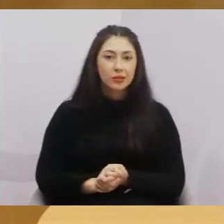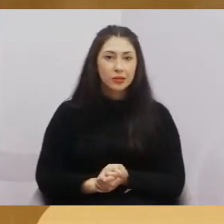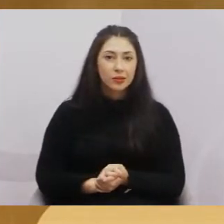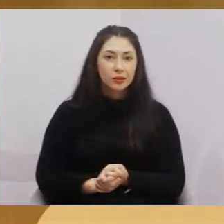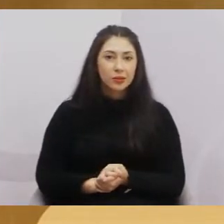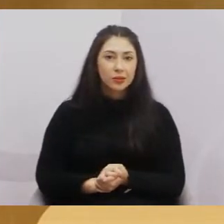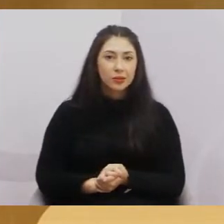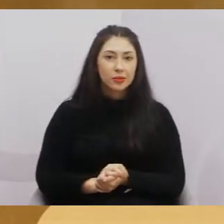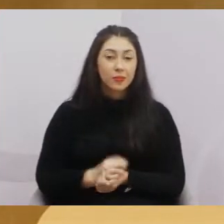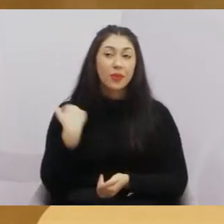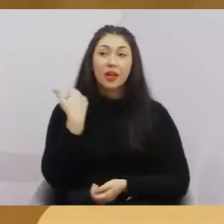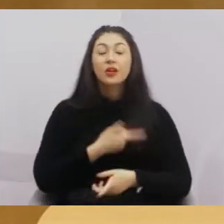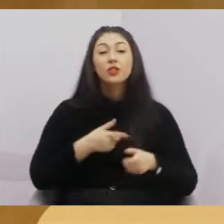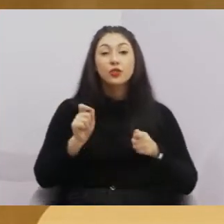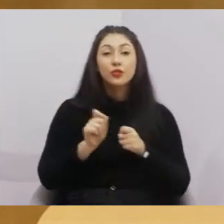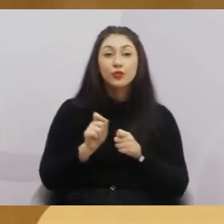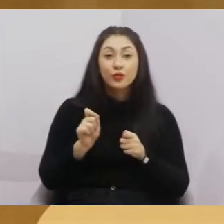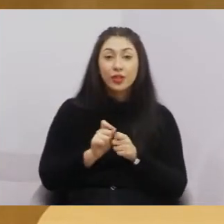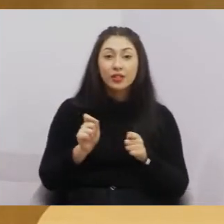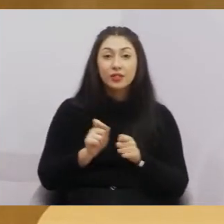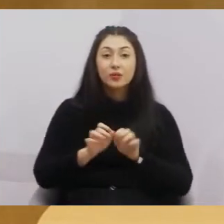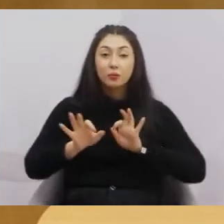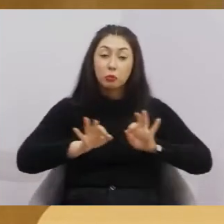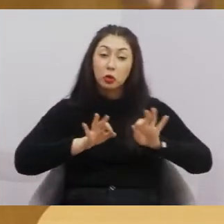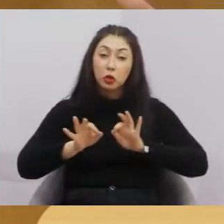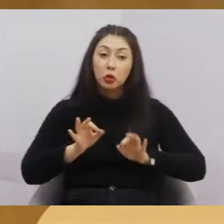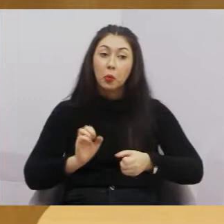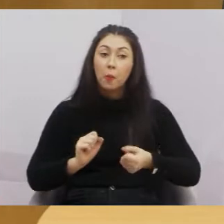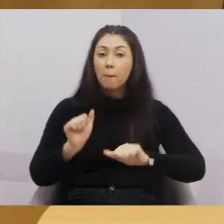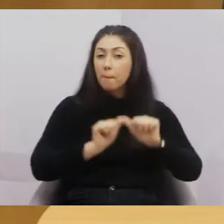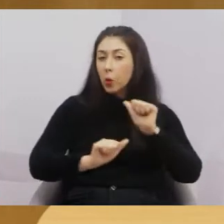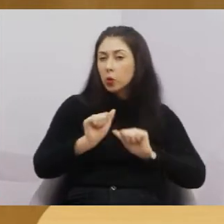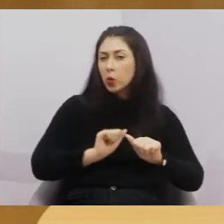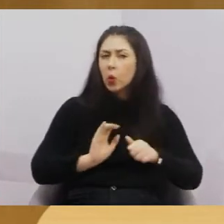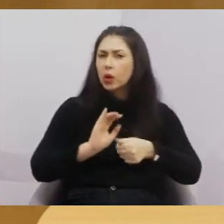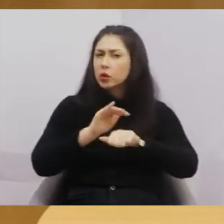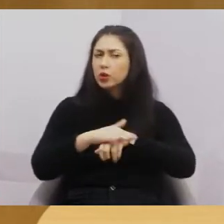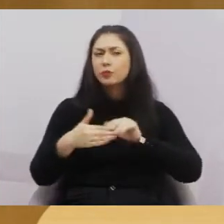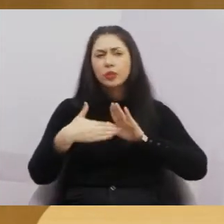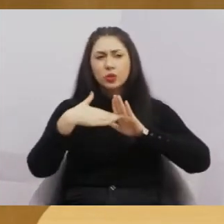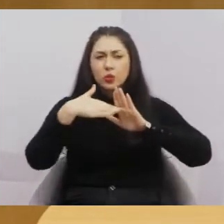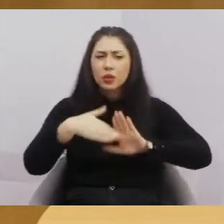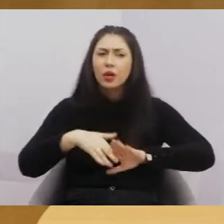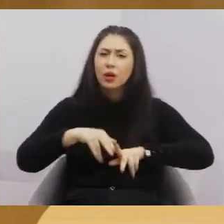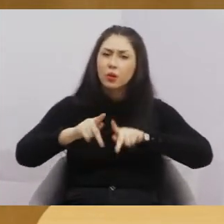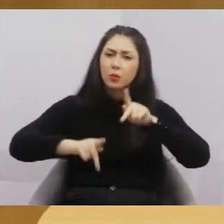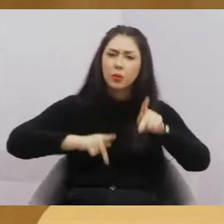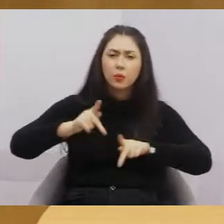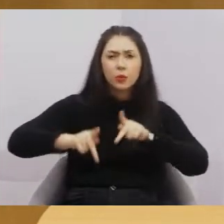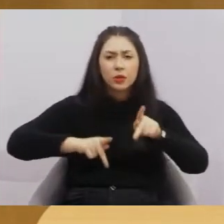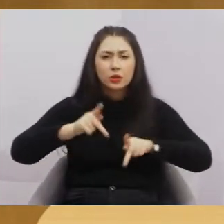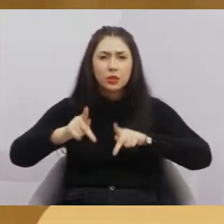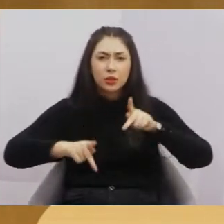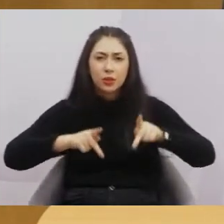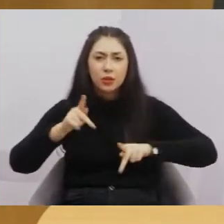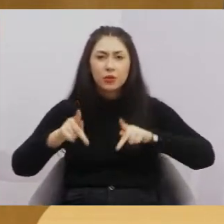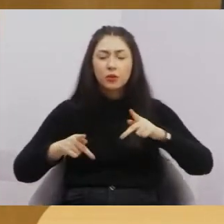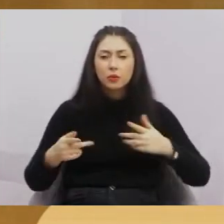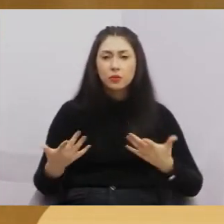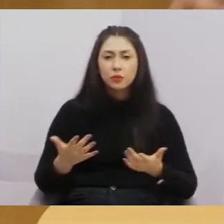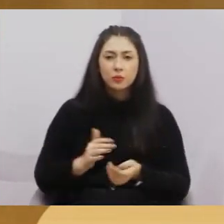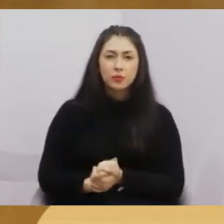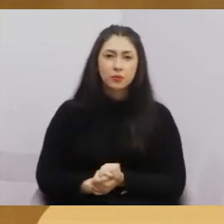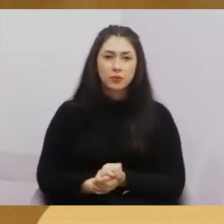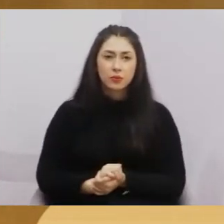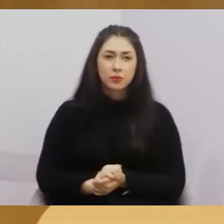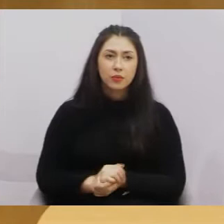fez esse projeto trazendo para a noite, para atender, assim, uma demanda grande da população. E, na época, a